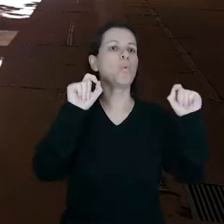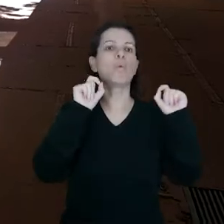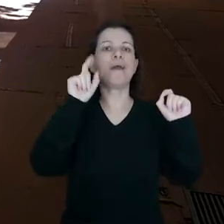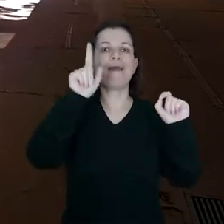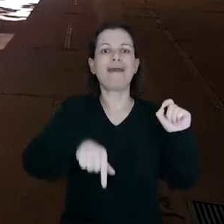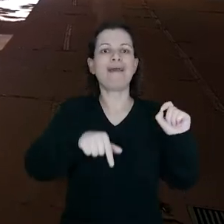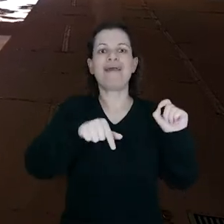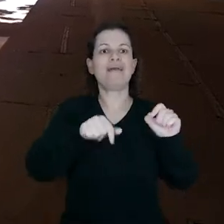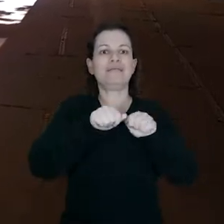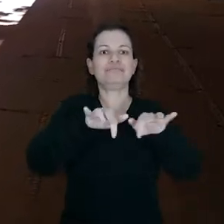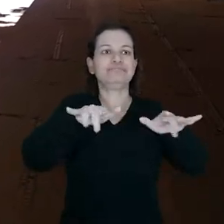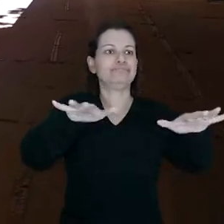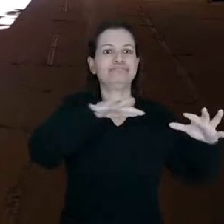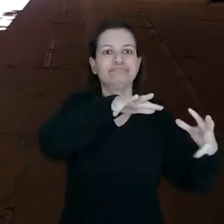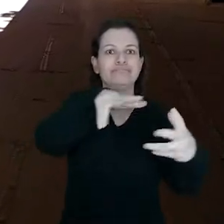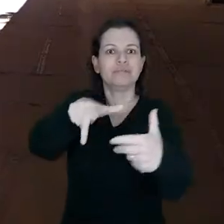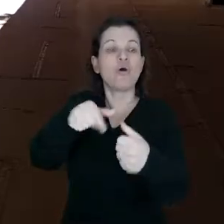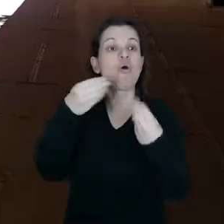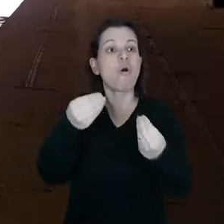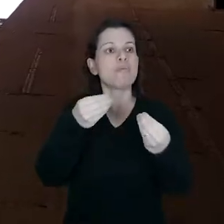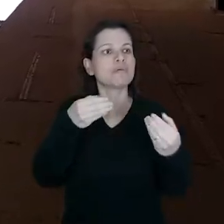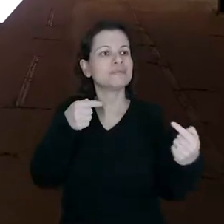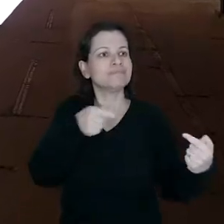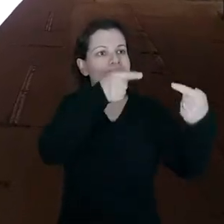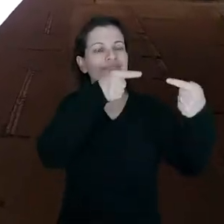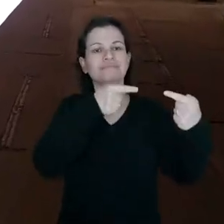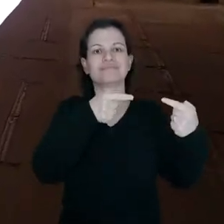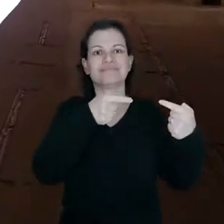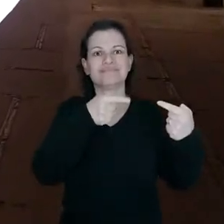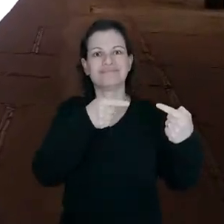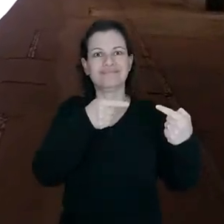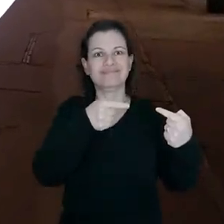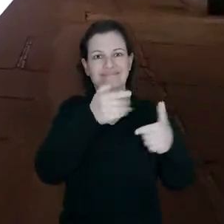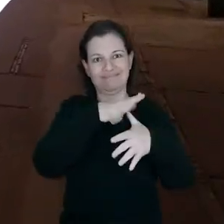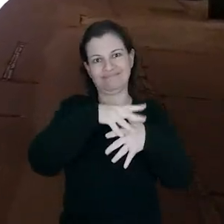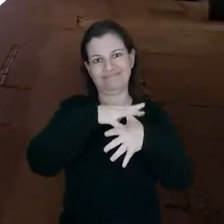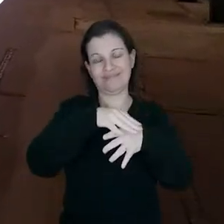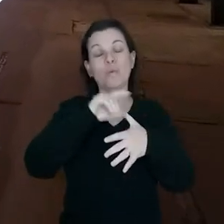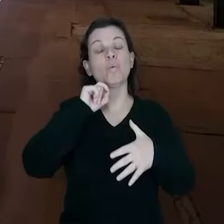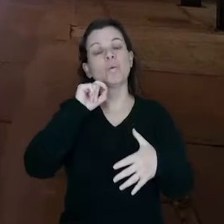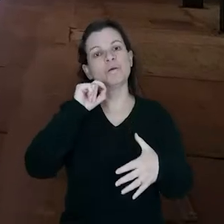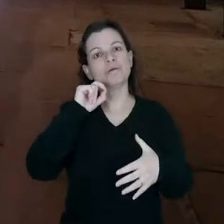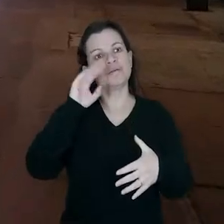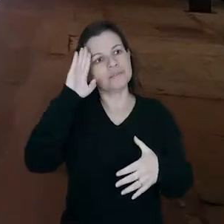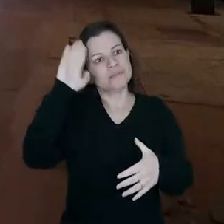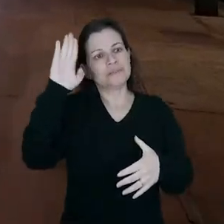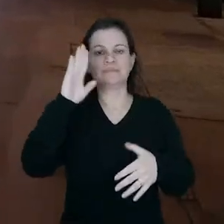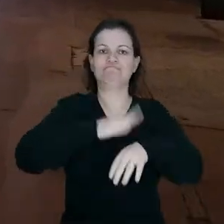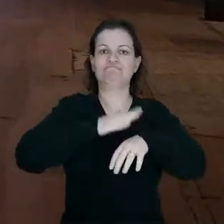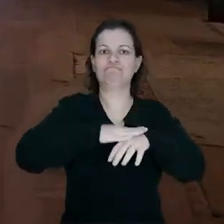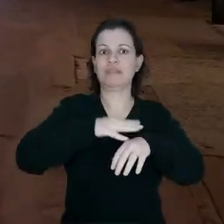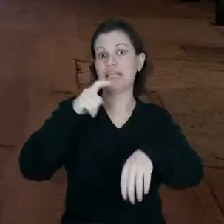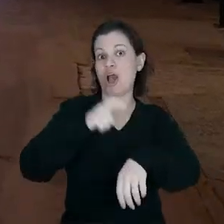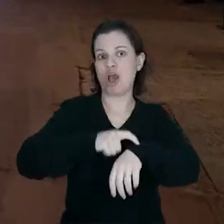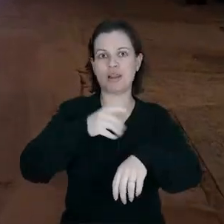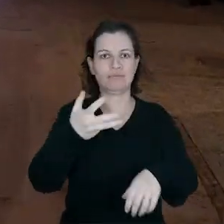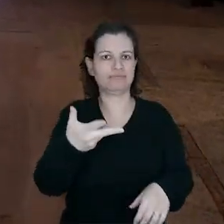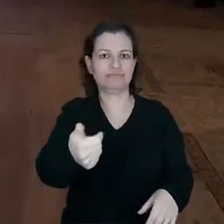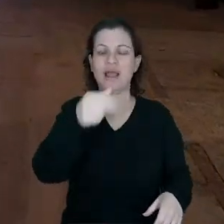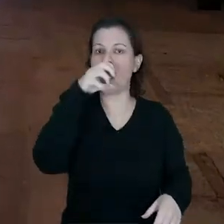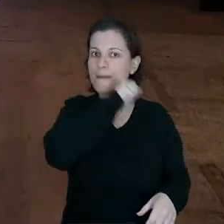o que é essa epidemia e encontrar formas de combater essa epidemia. Então, uma das iniciativas imediatas que nós